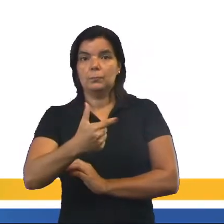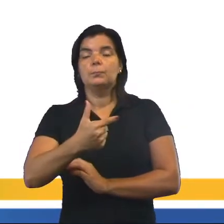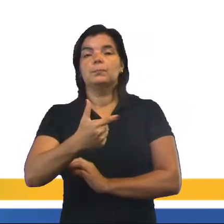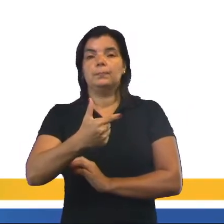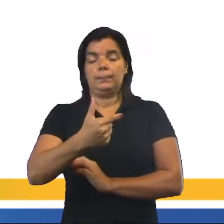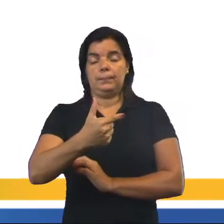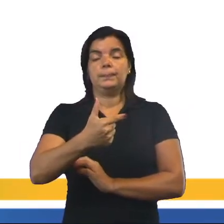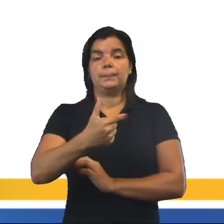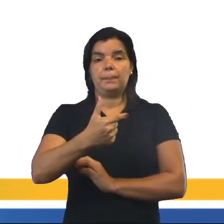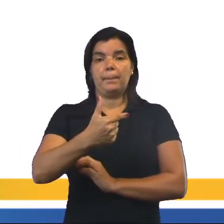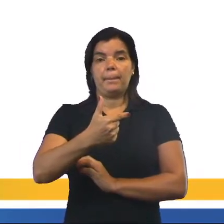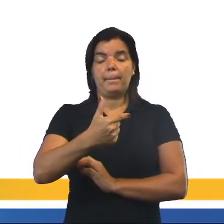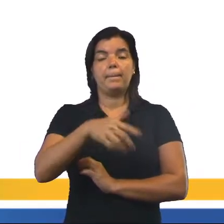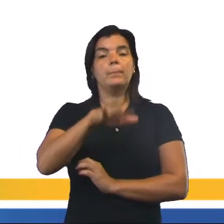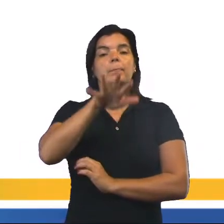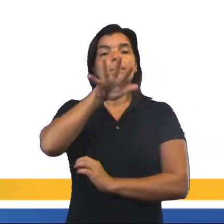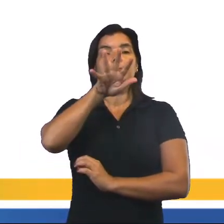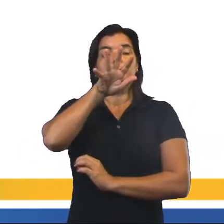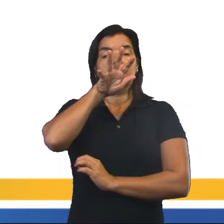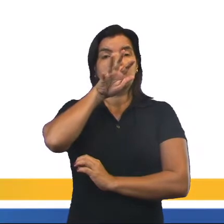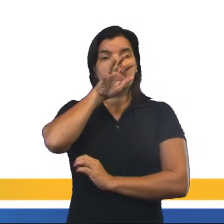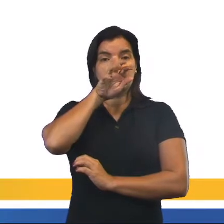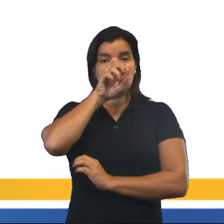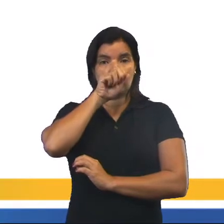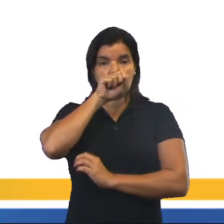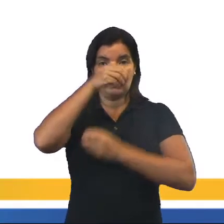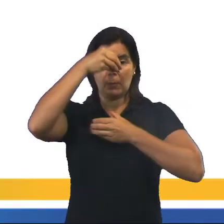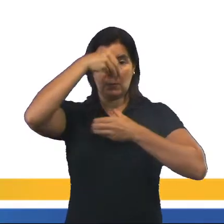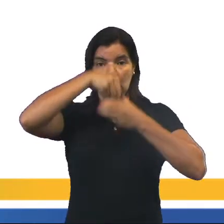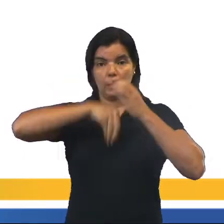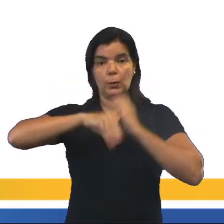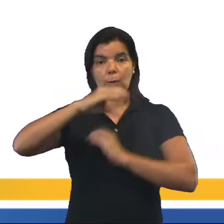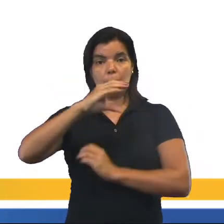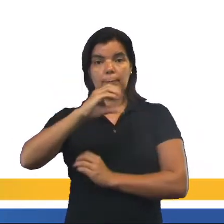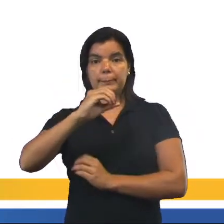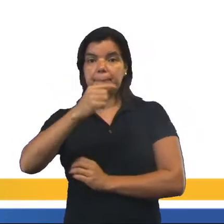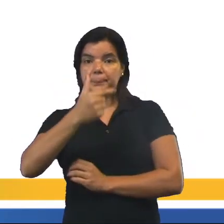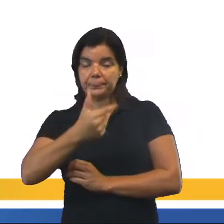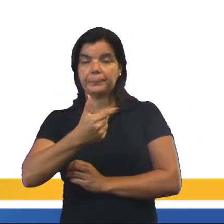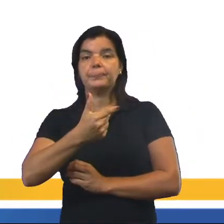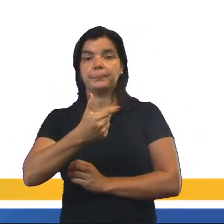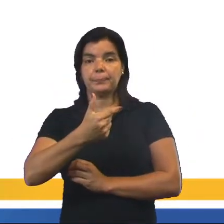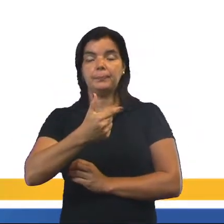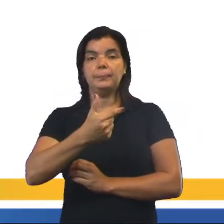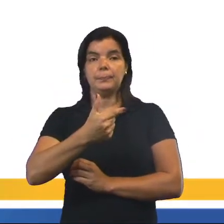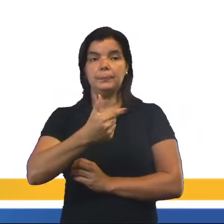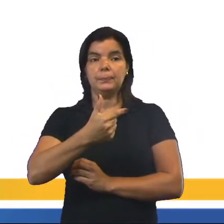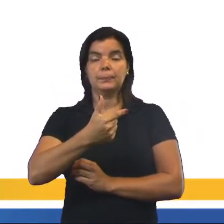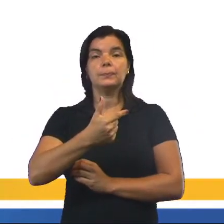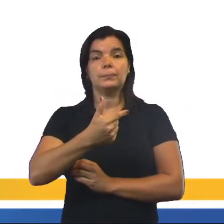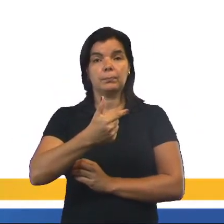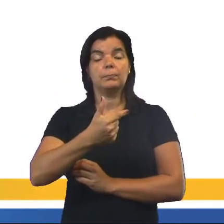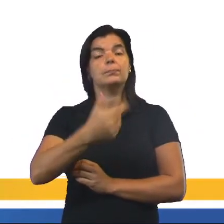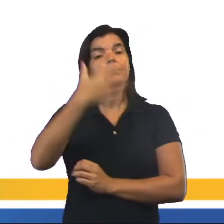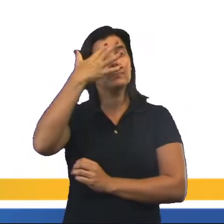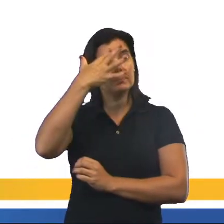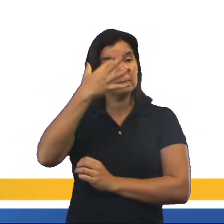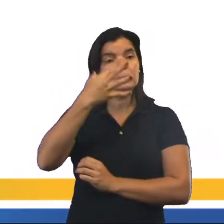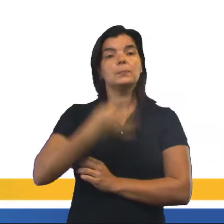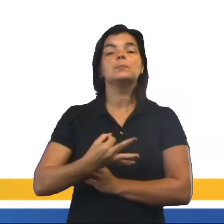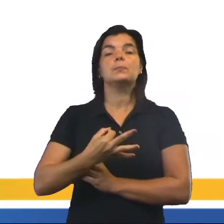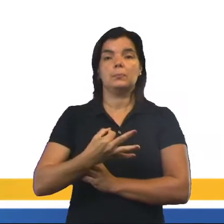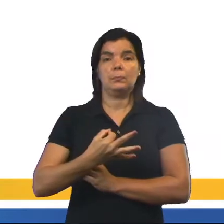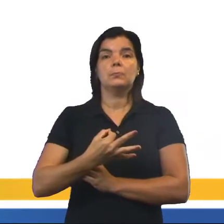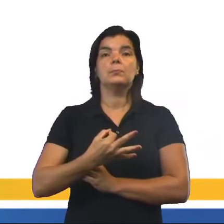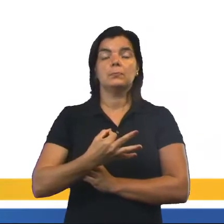expiramos, nós estamos jogando CO2 na atmosfera. Esse CO2 vem exatamente